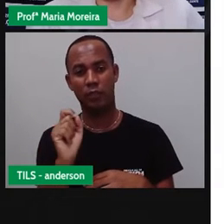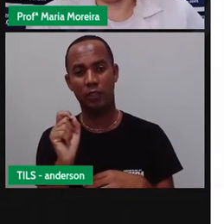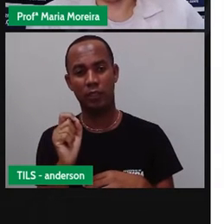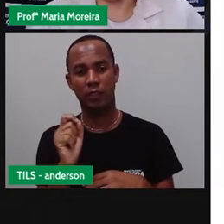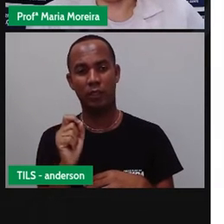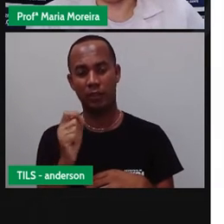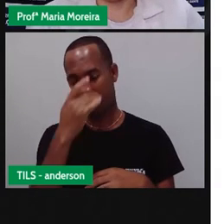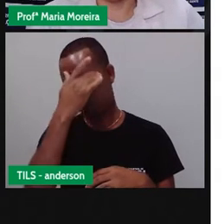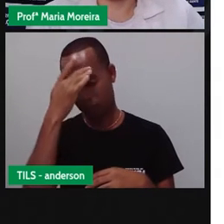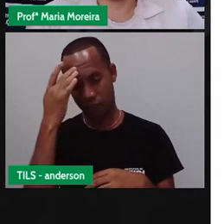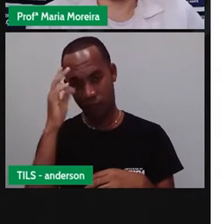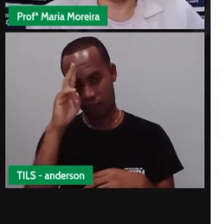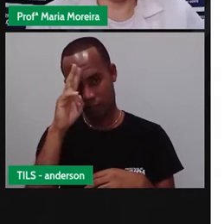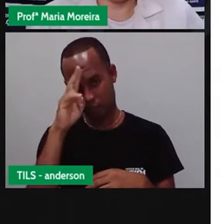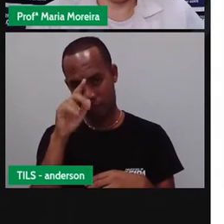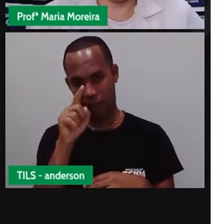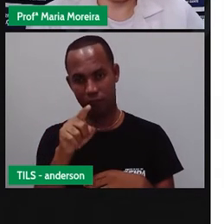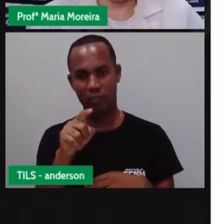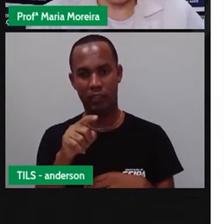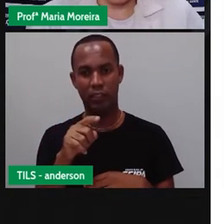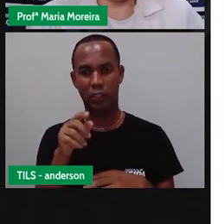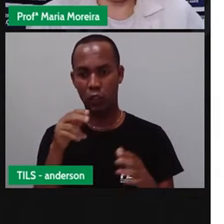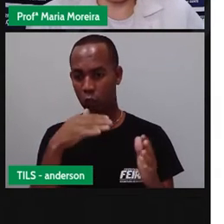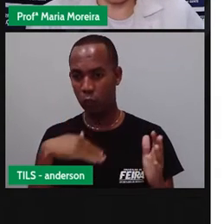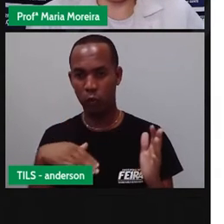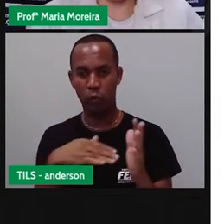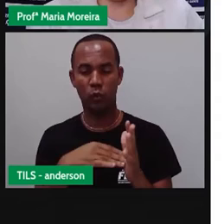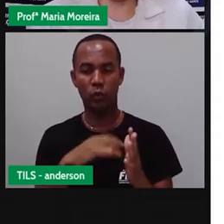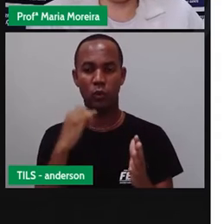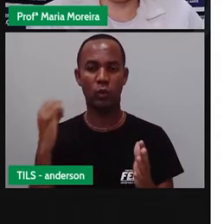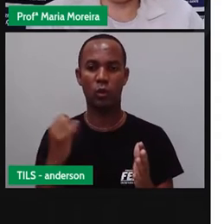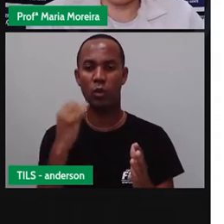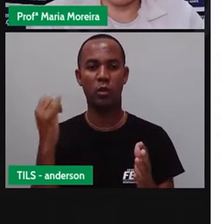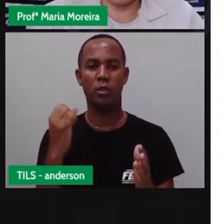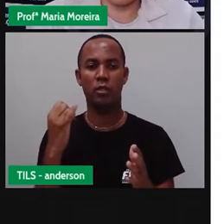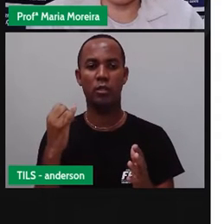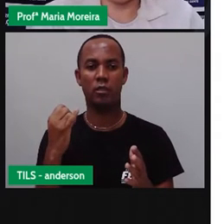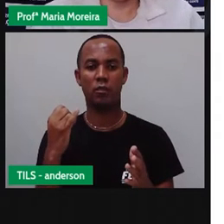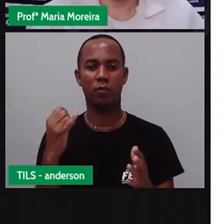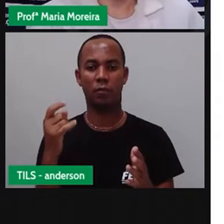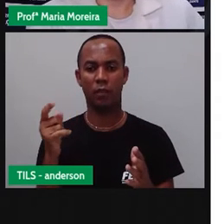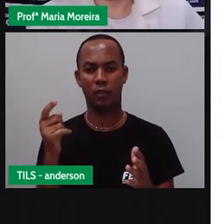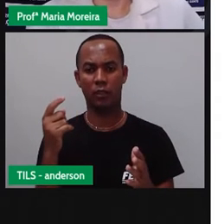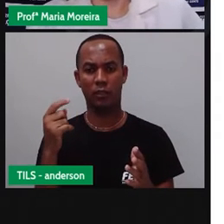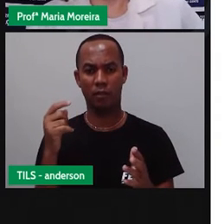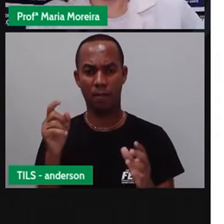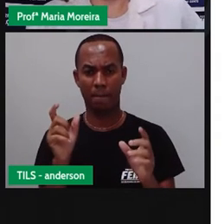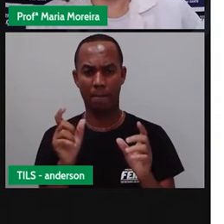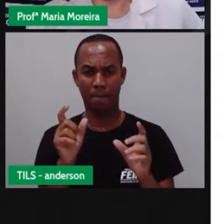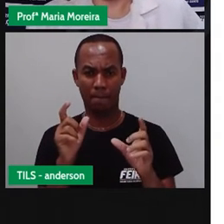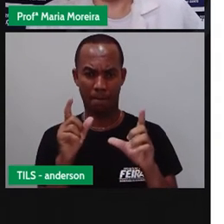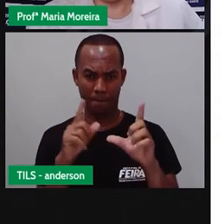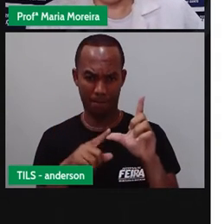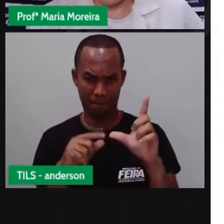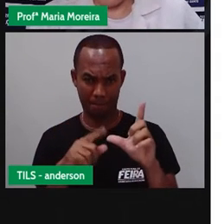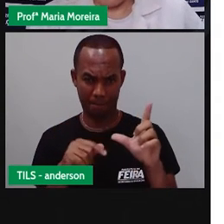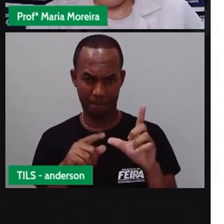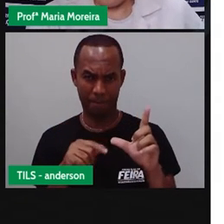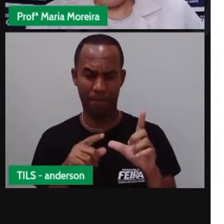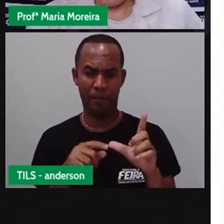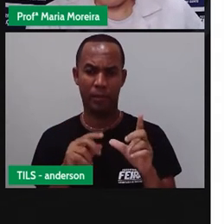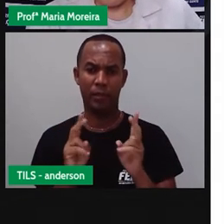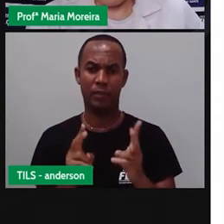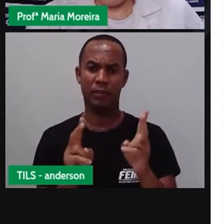Porque todas nós somos importantes. As palavras só existem com a nossa combinação.